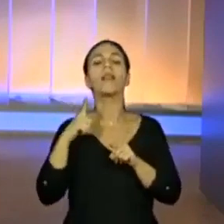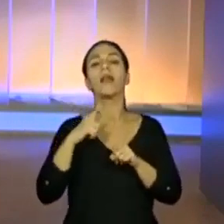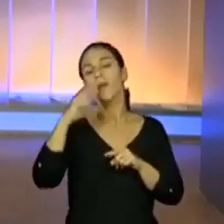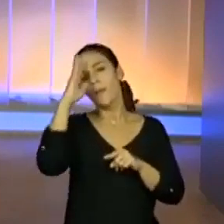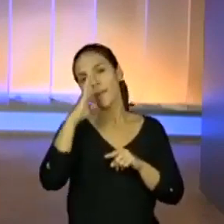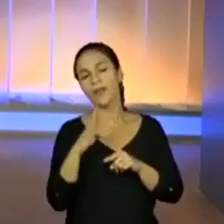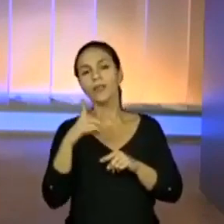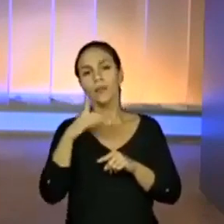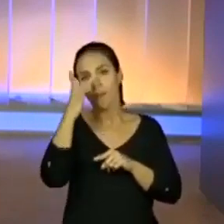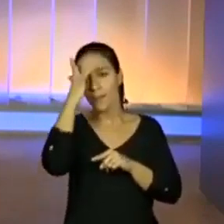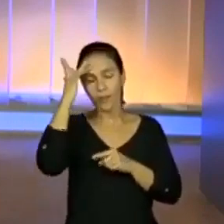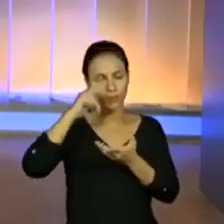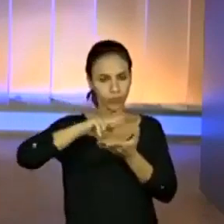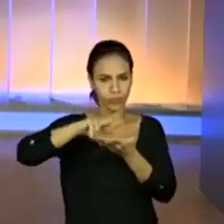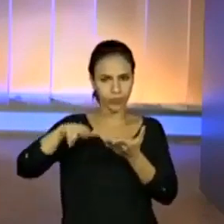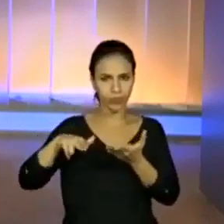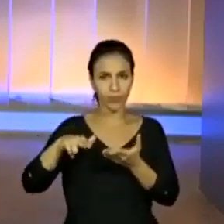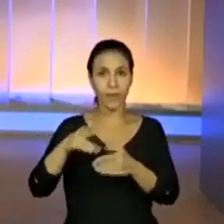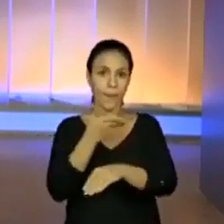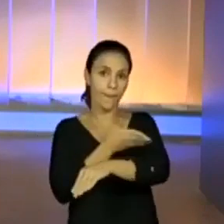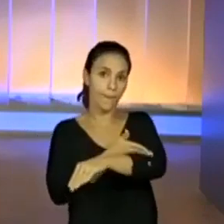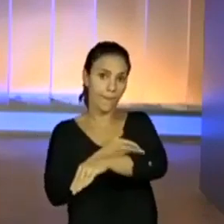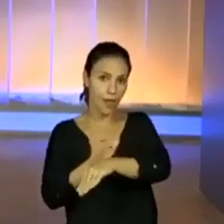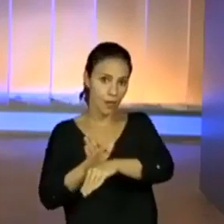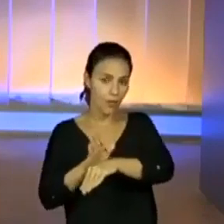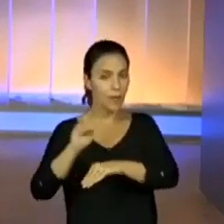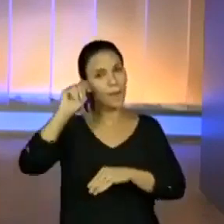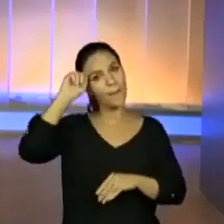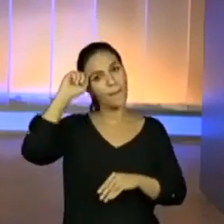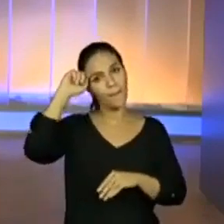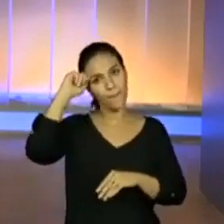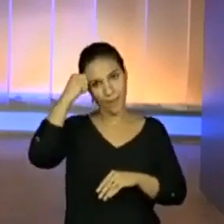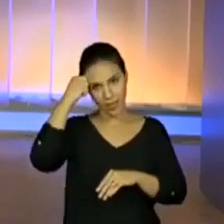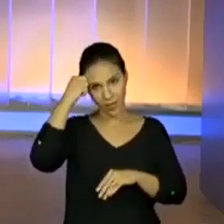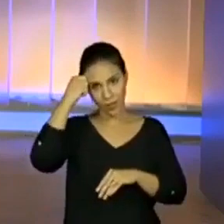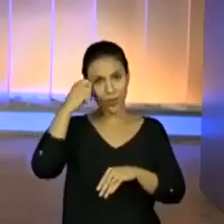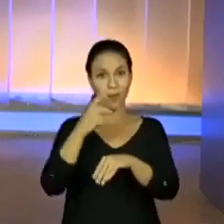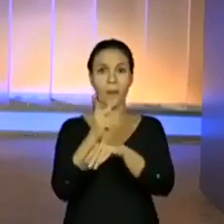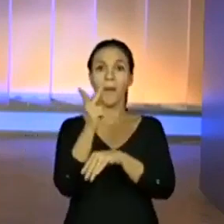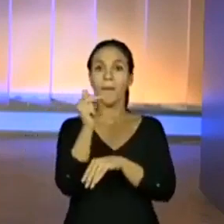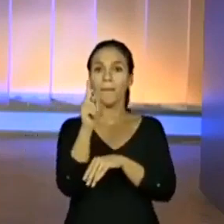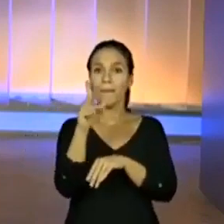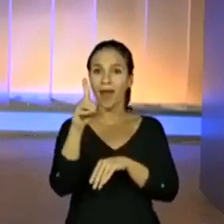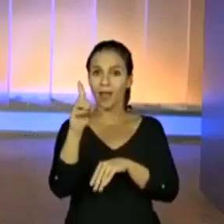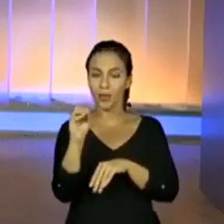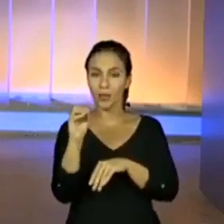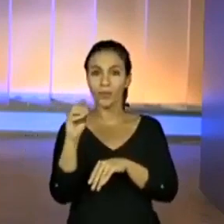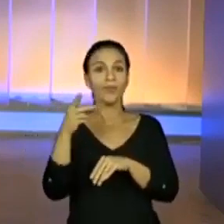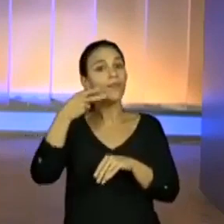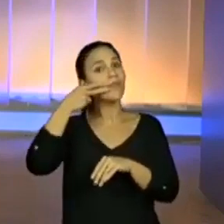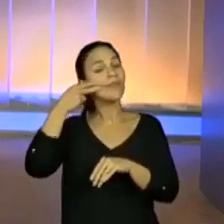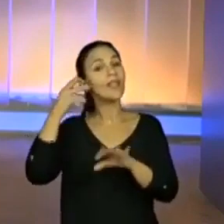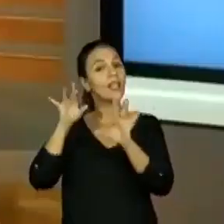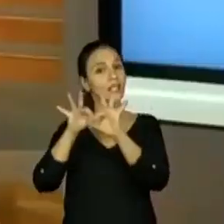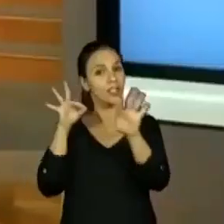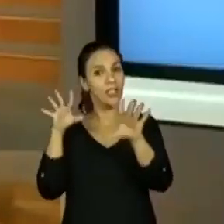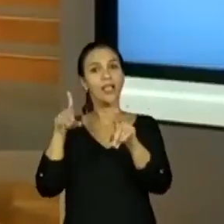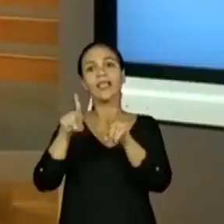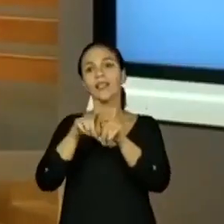indígenas e amarelos. Olha que interessante. Aí, discutimos toda essa distribuição populacional.